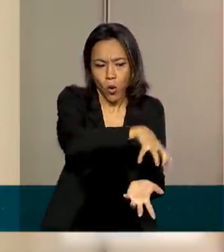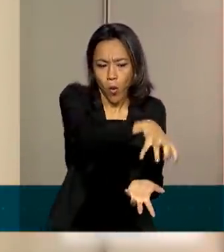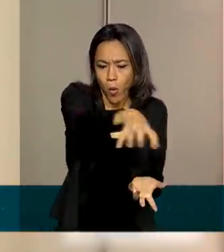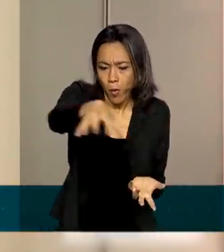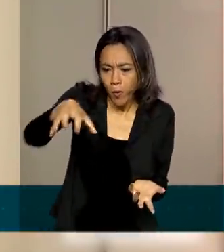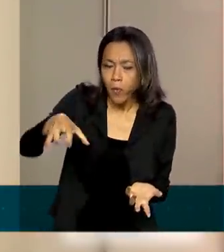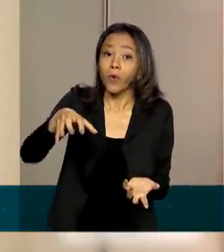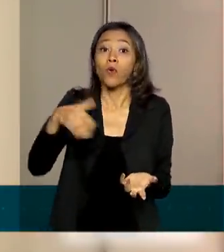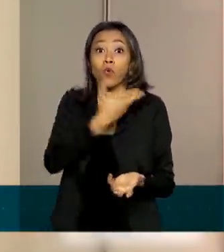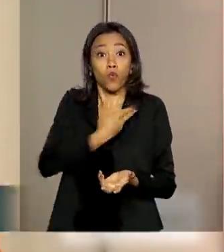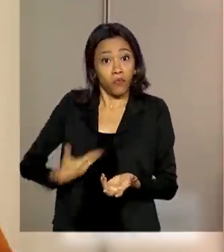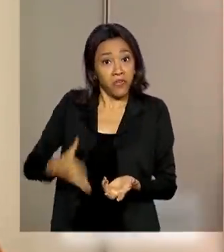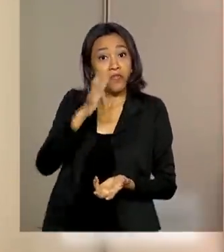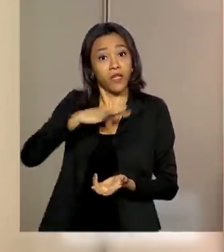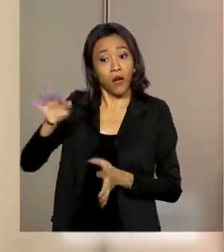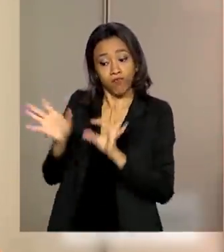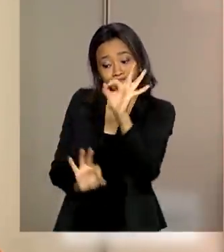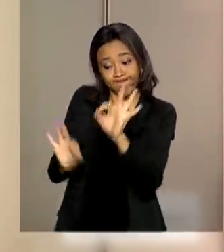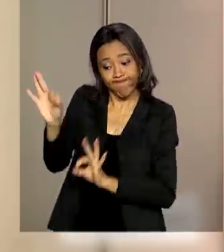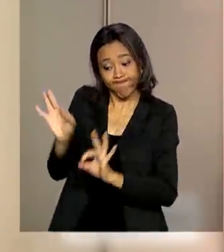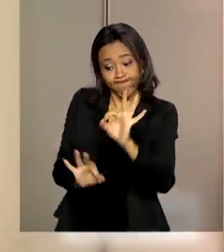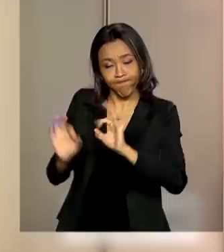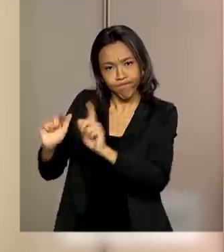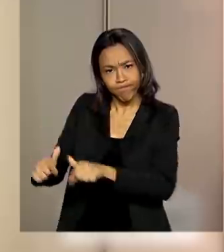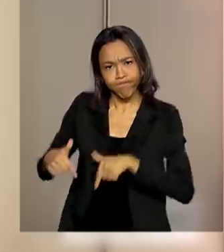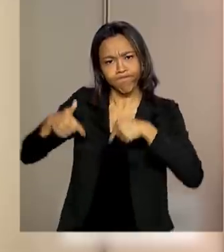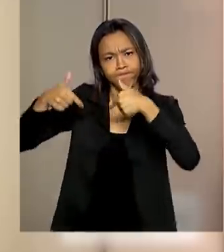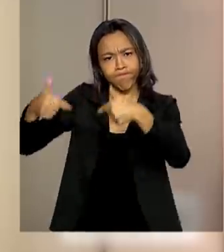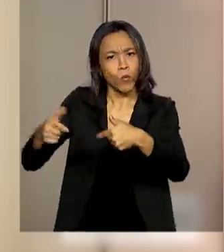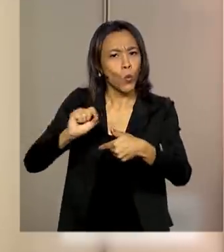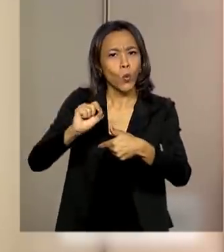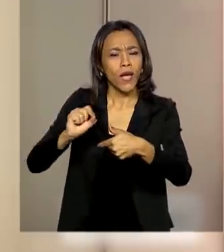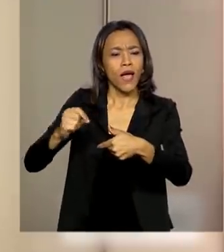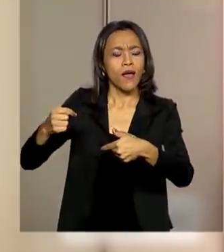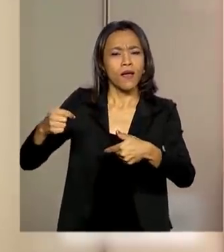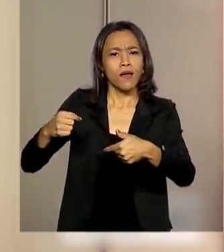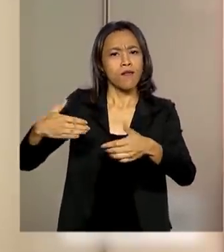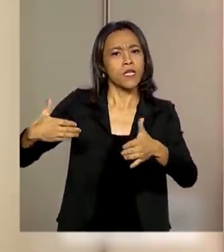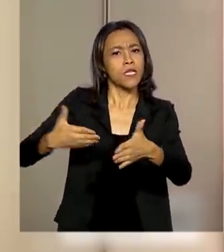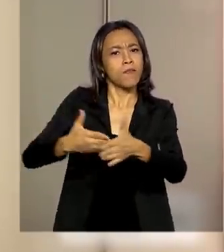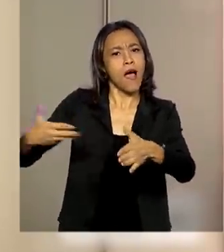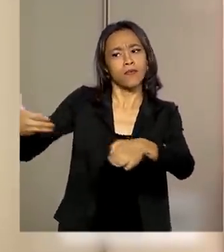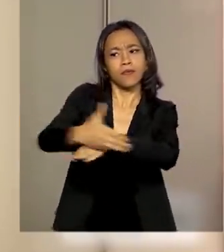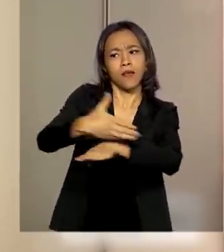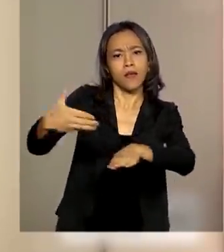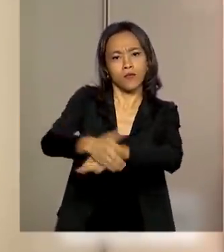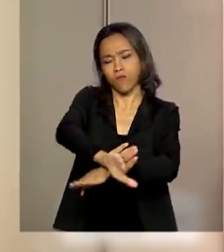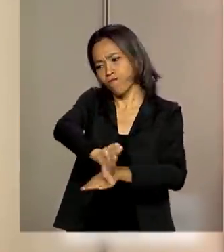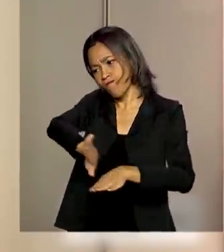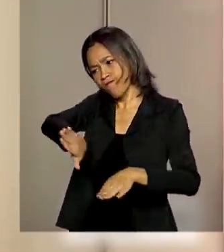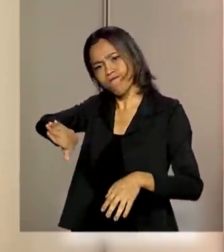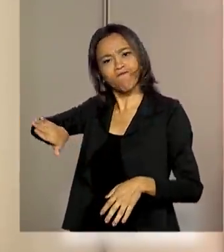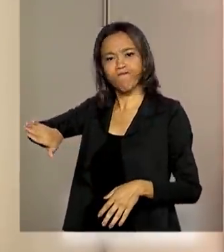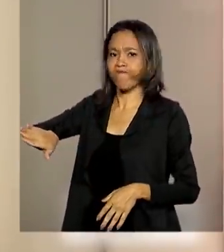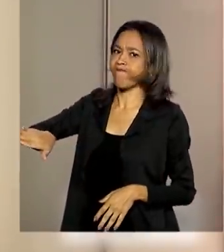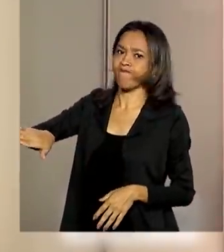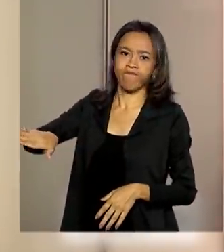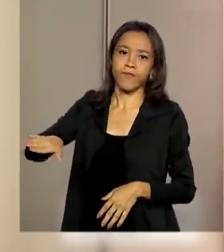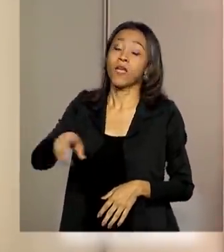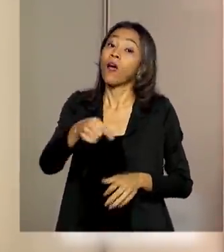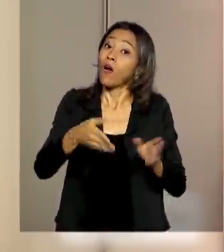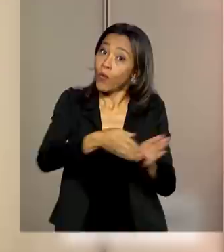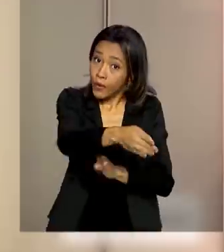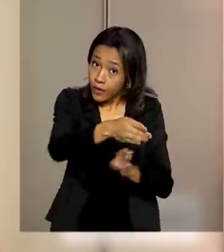montou uma força-tarefa. Restringiu o acesso às áreas ocupadas por índios e orientou